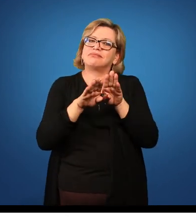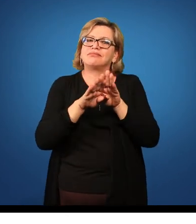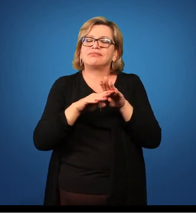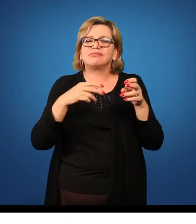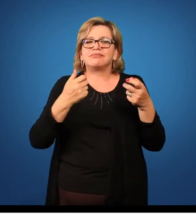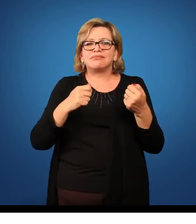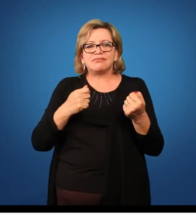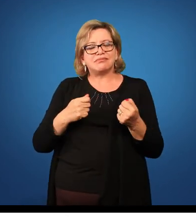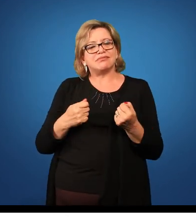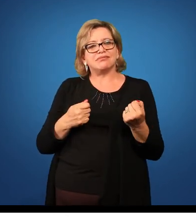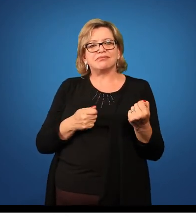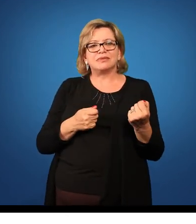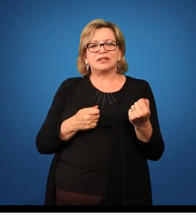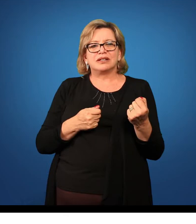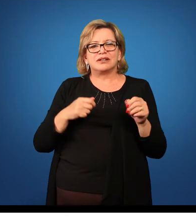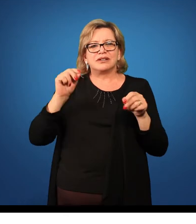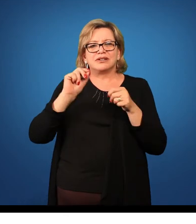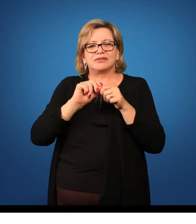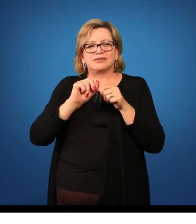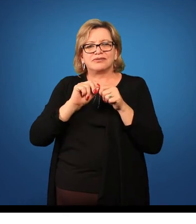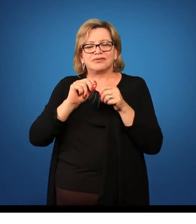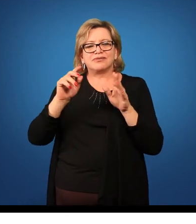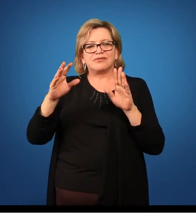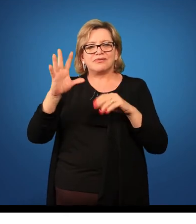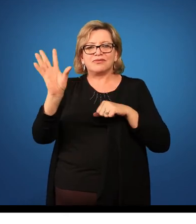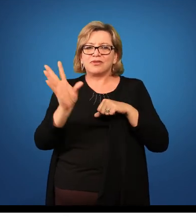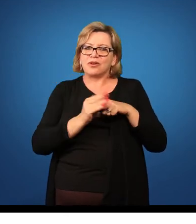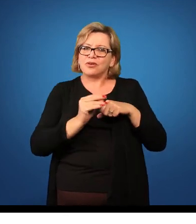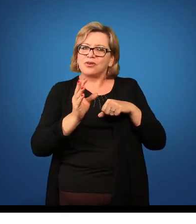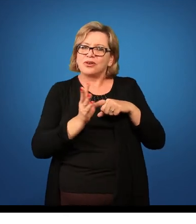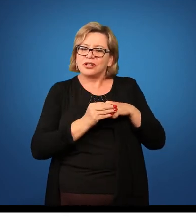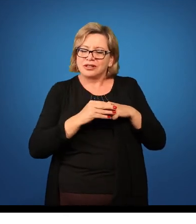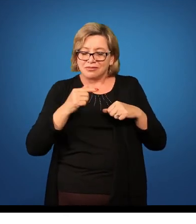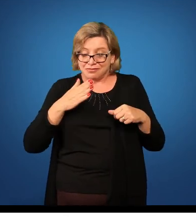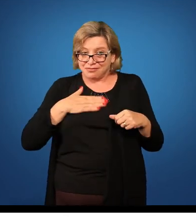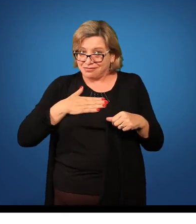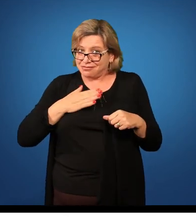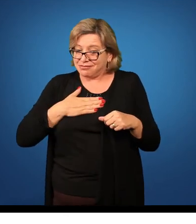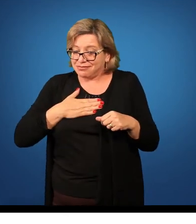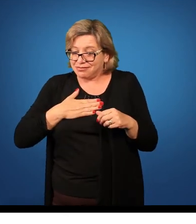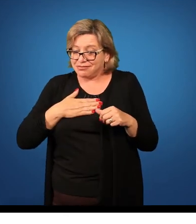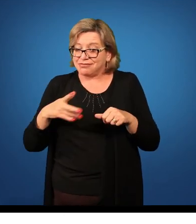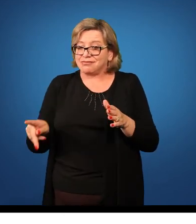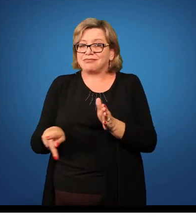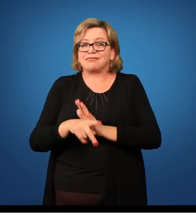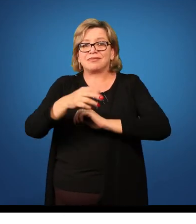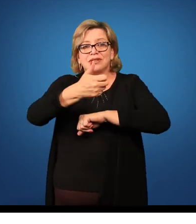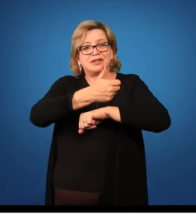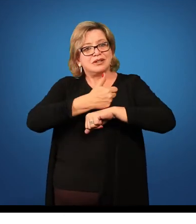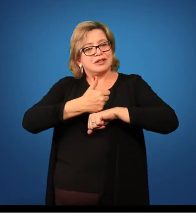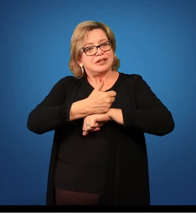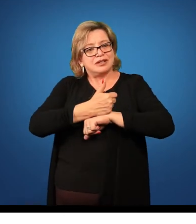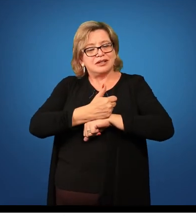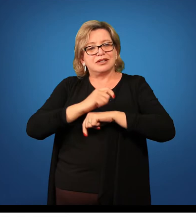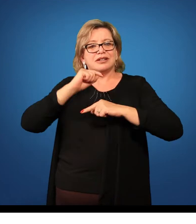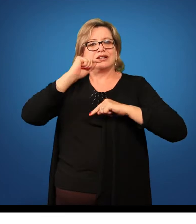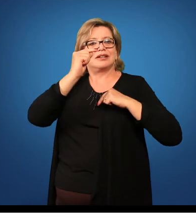trazer esse conhecimento inicialmente para nós, como profissionais, e aí